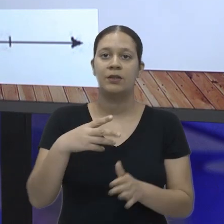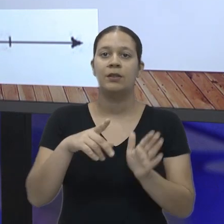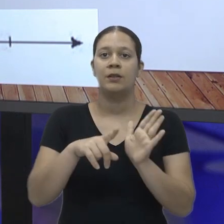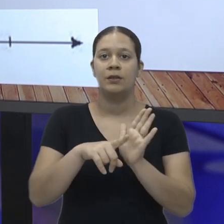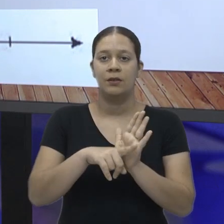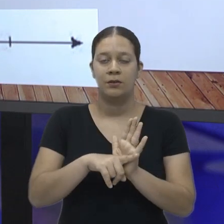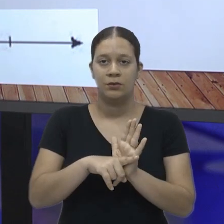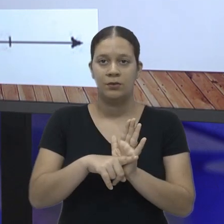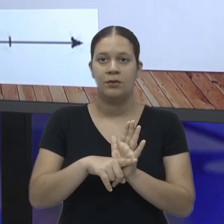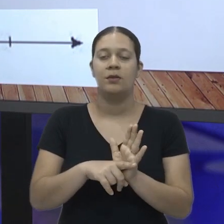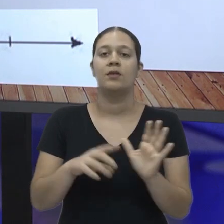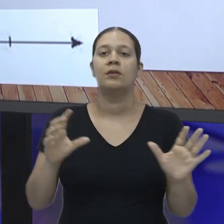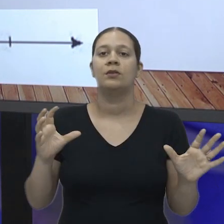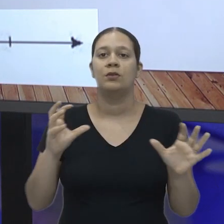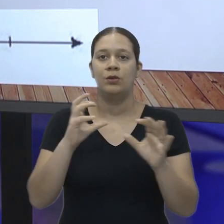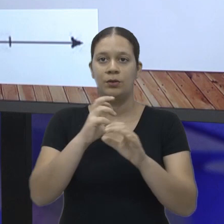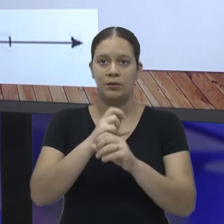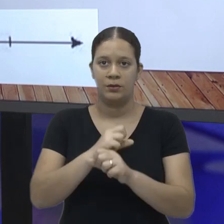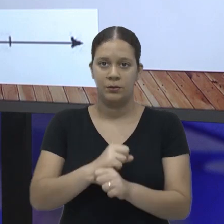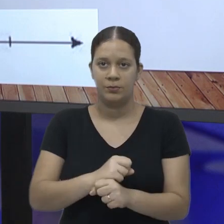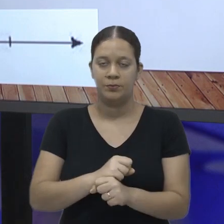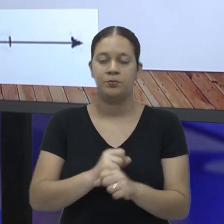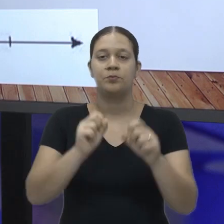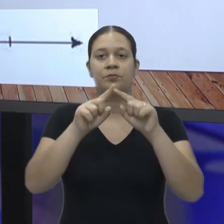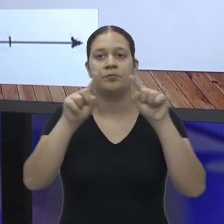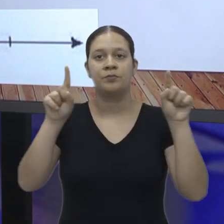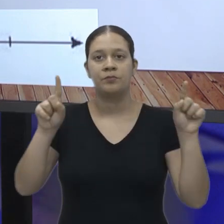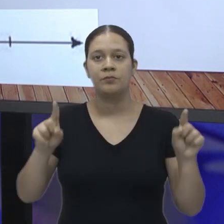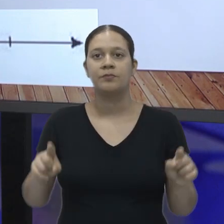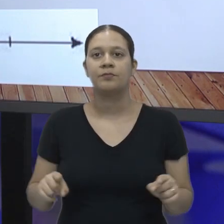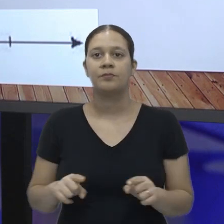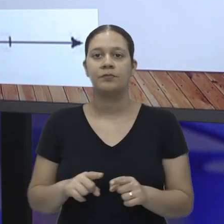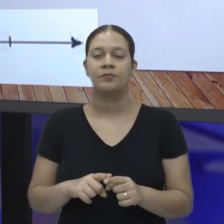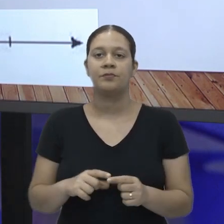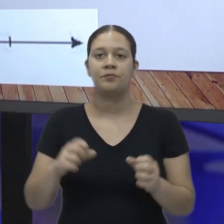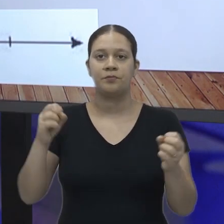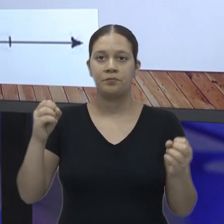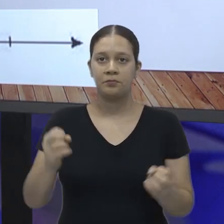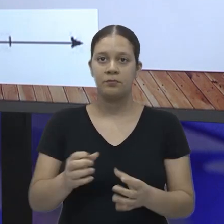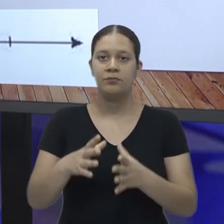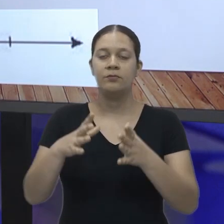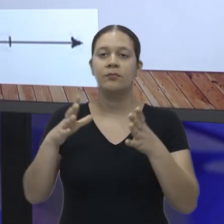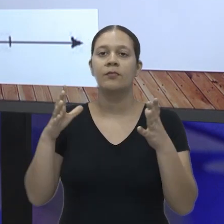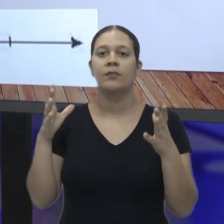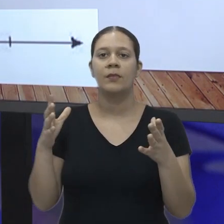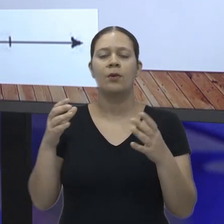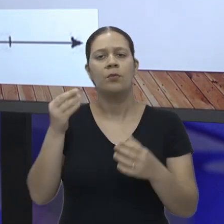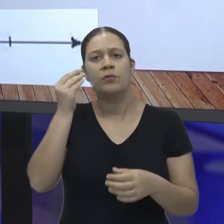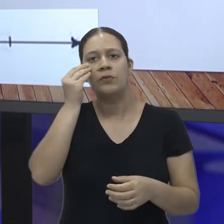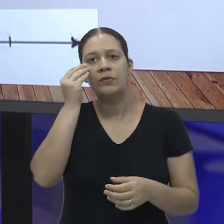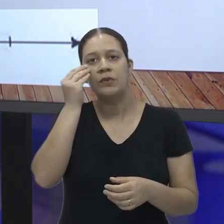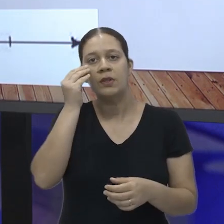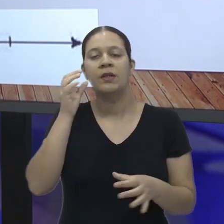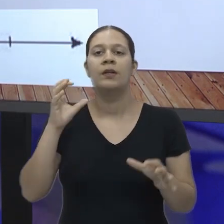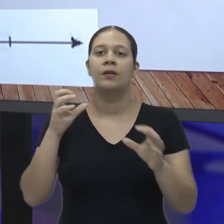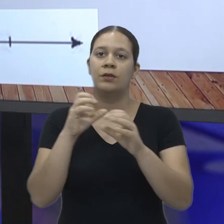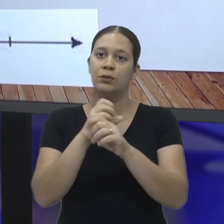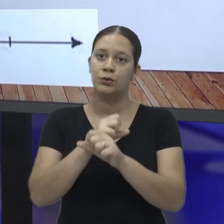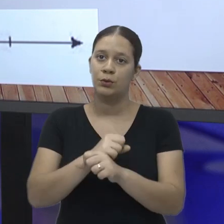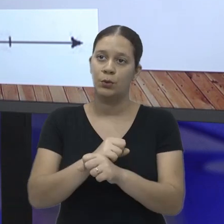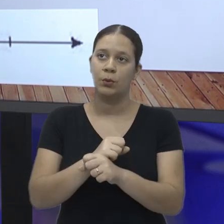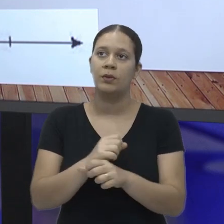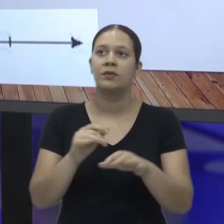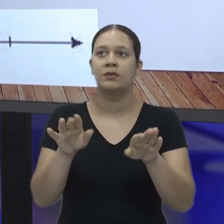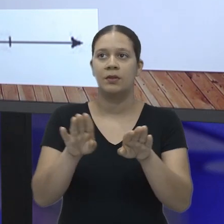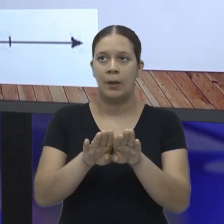no 3 negativo. Essa é a nossa soma no nosso quadrado mágico. Vamos conferir se aqui a soma é a mesma.